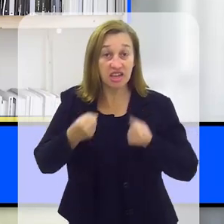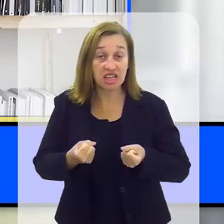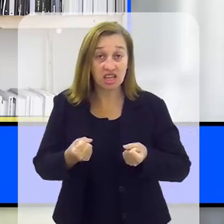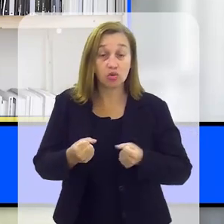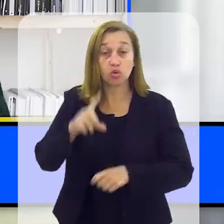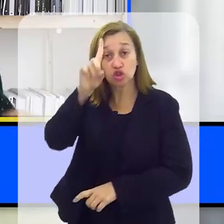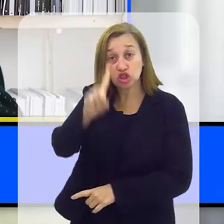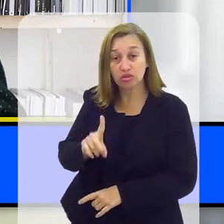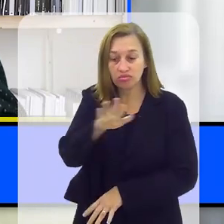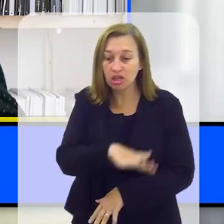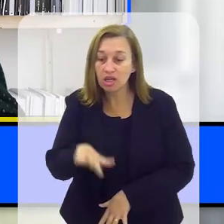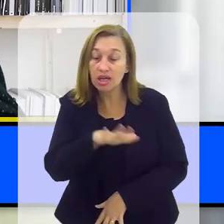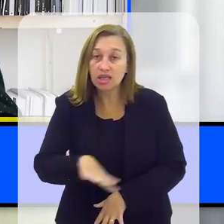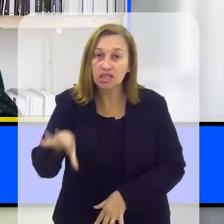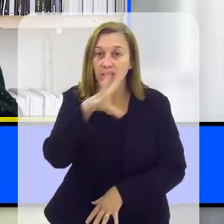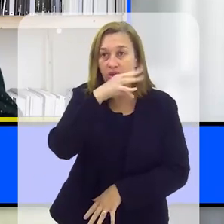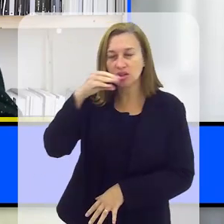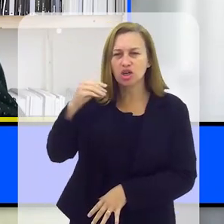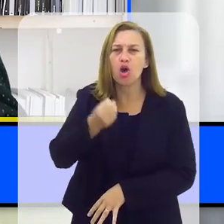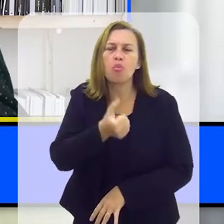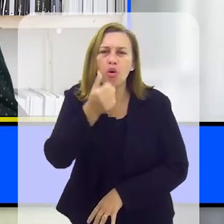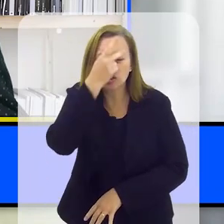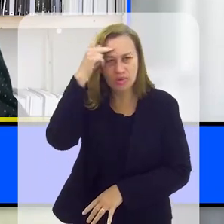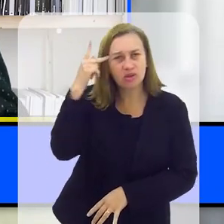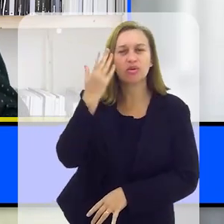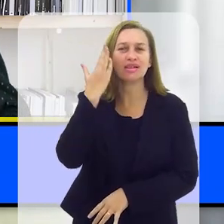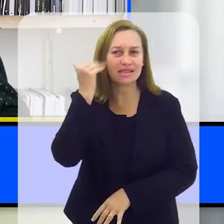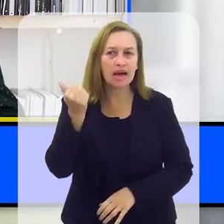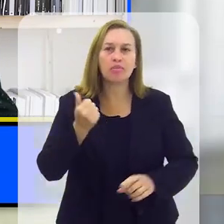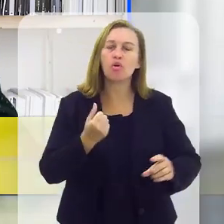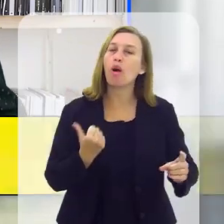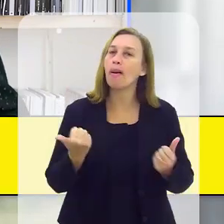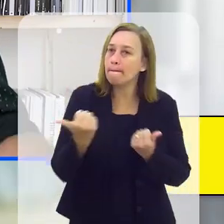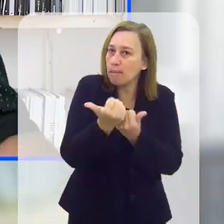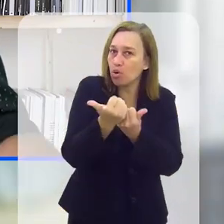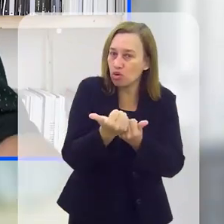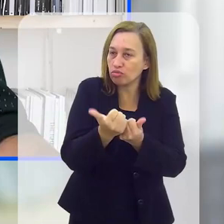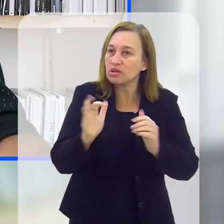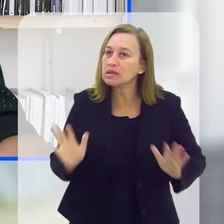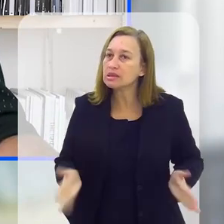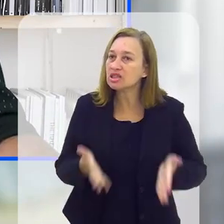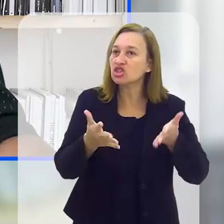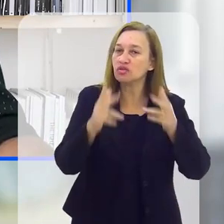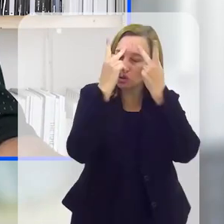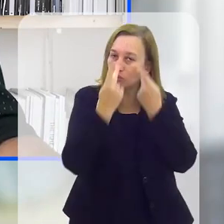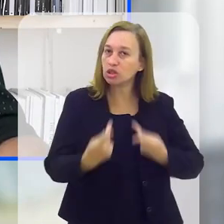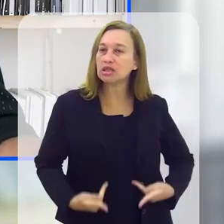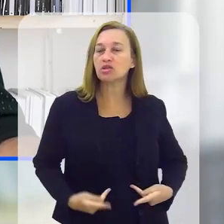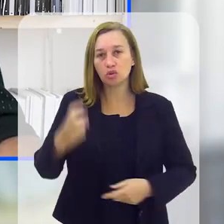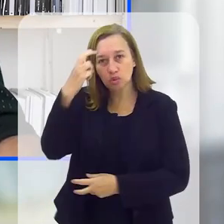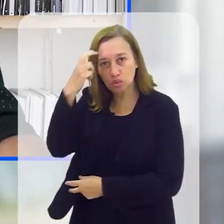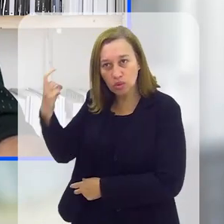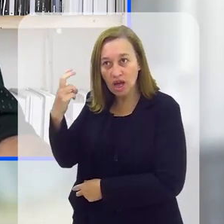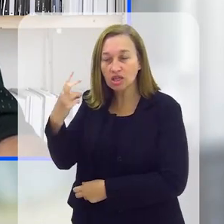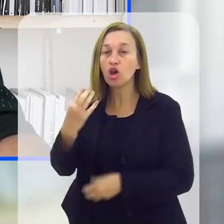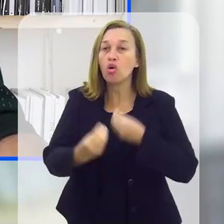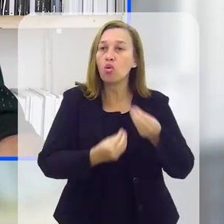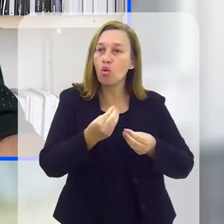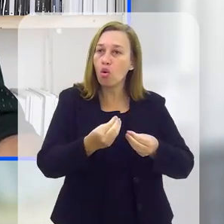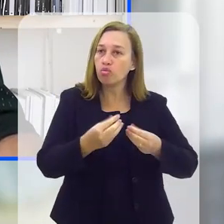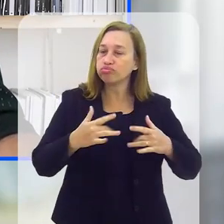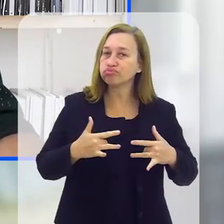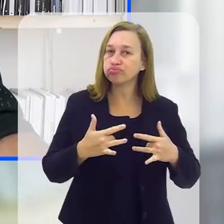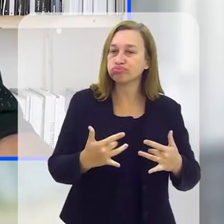direitos da criança e do adolescente. Poucos sabem do apoio que o desembargador dá a iniciativas humanistas e culturais,